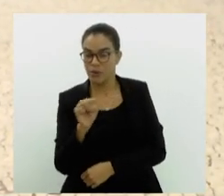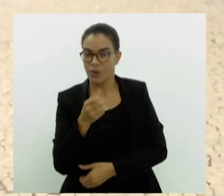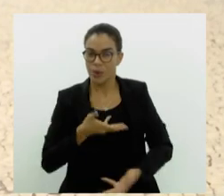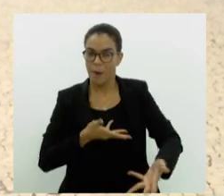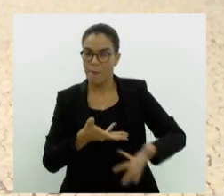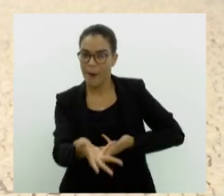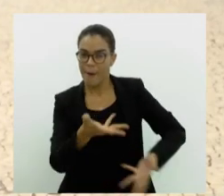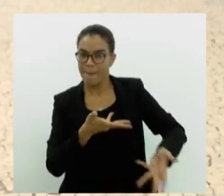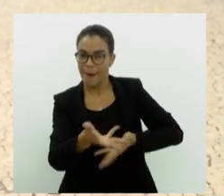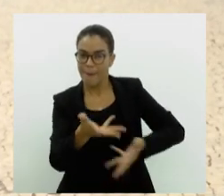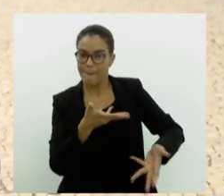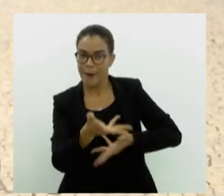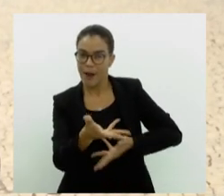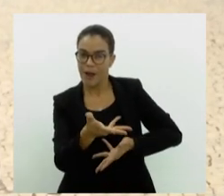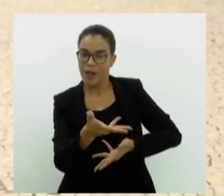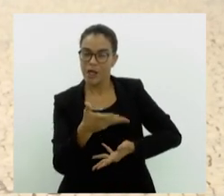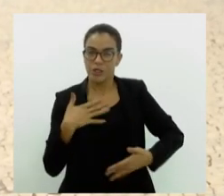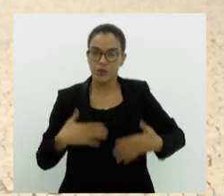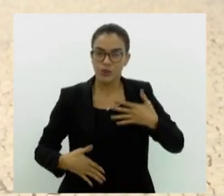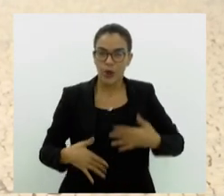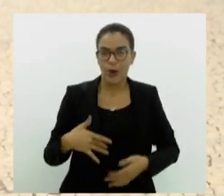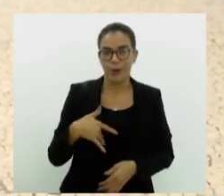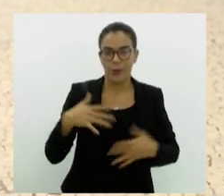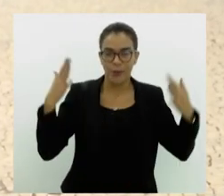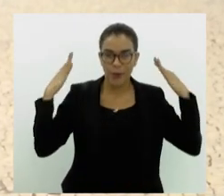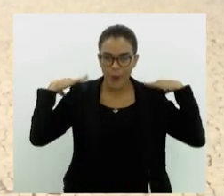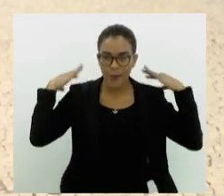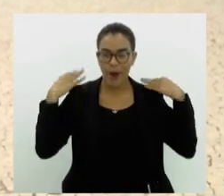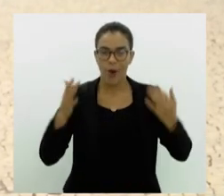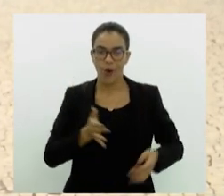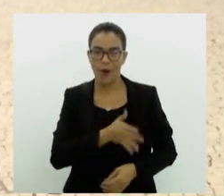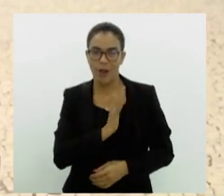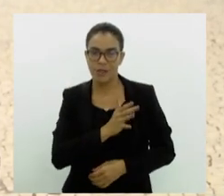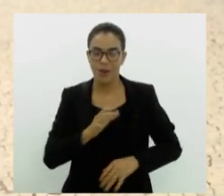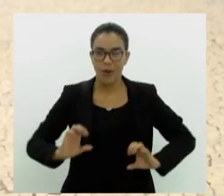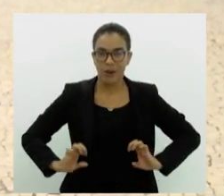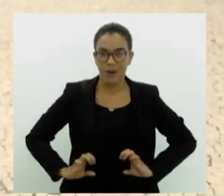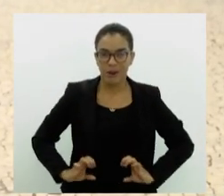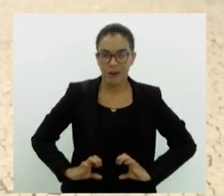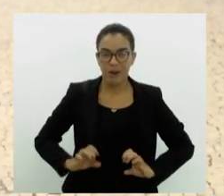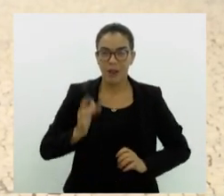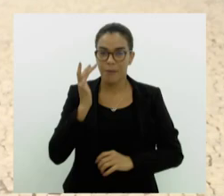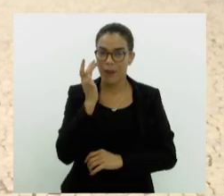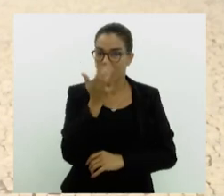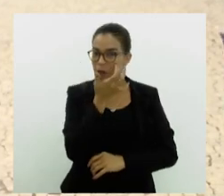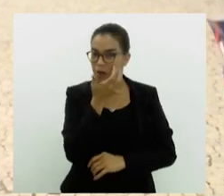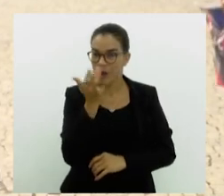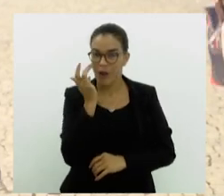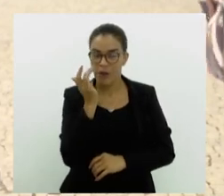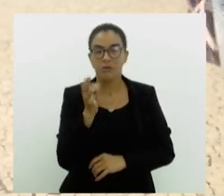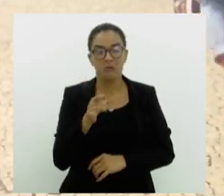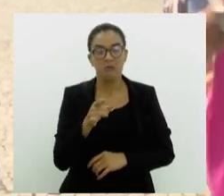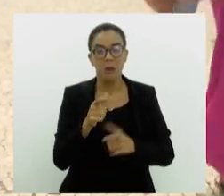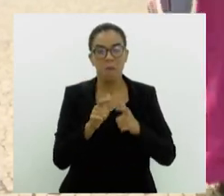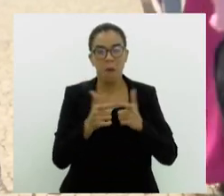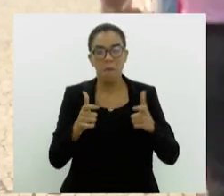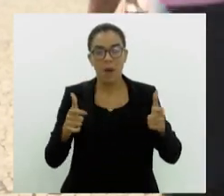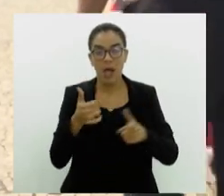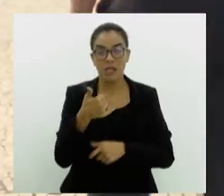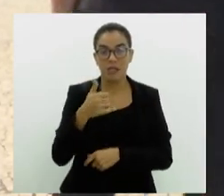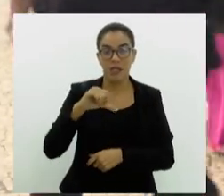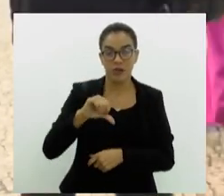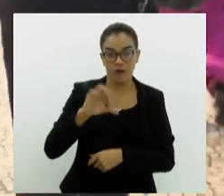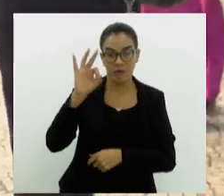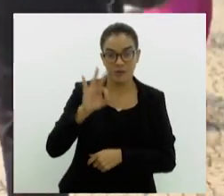realizados entre órgãos sólidos como pulmão, coração, rim e também córneas, um número que cresceu 9% em